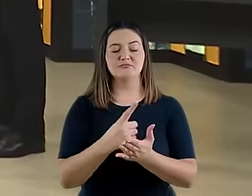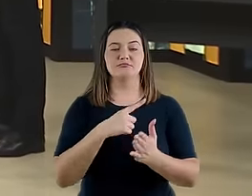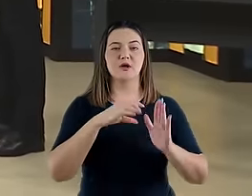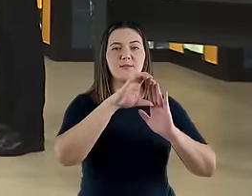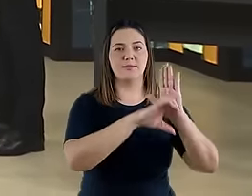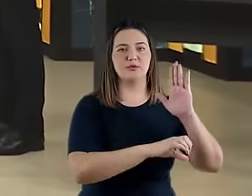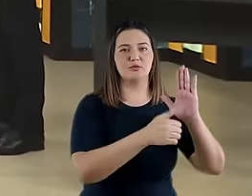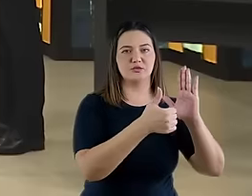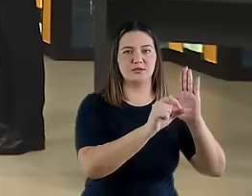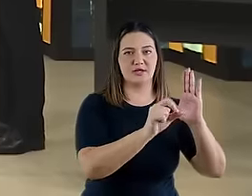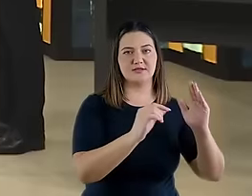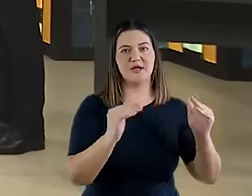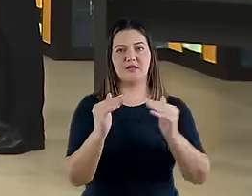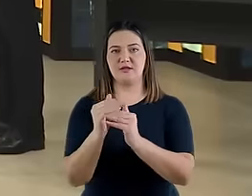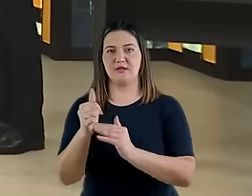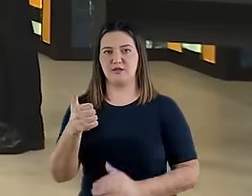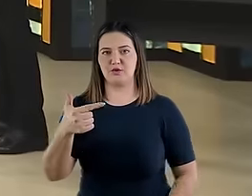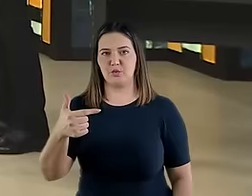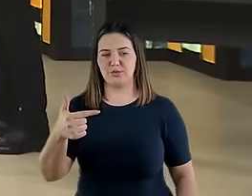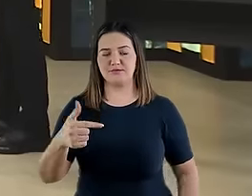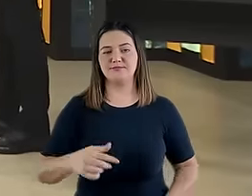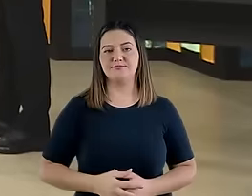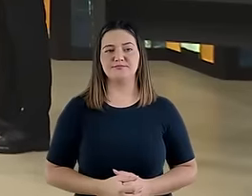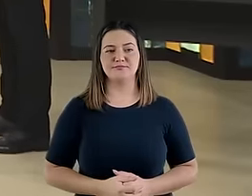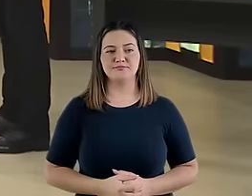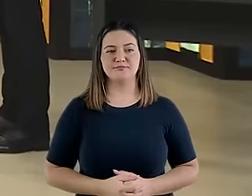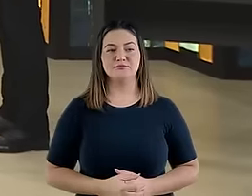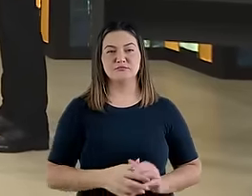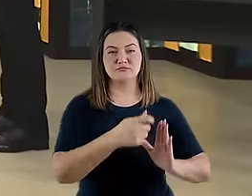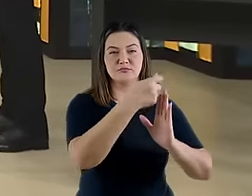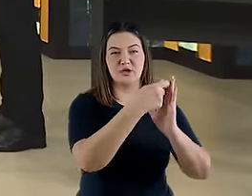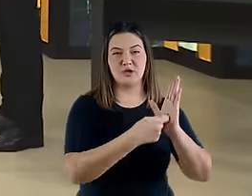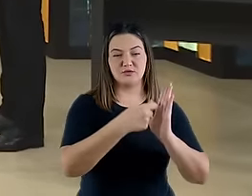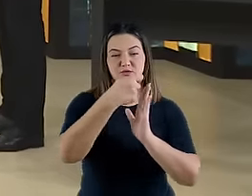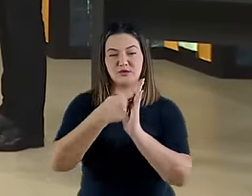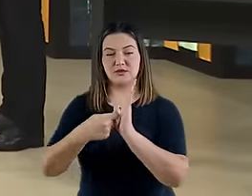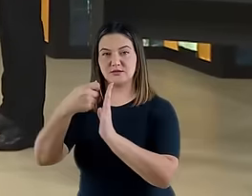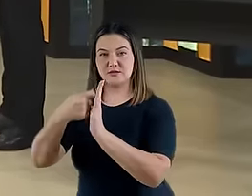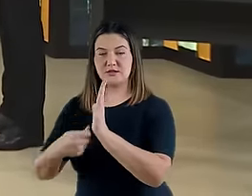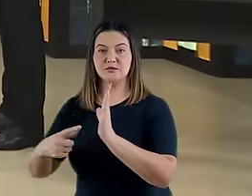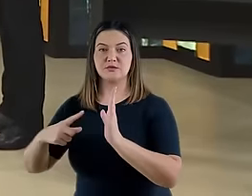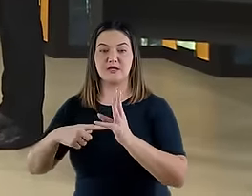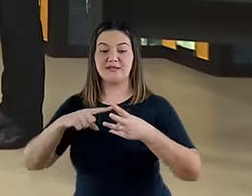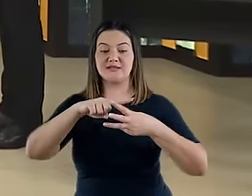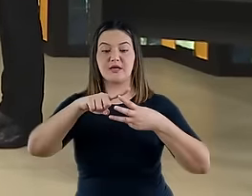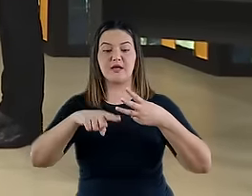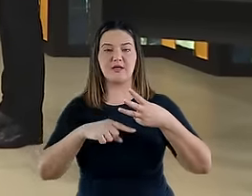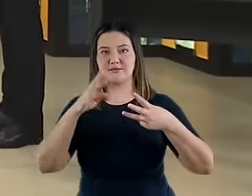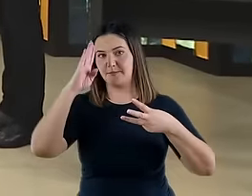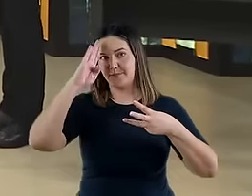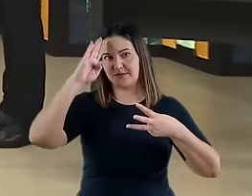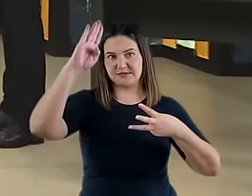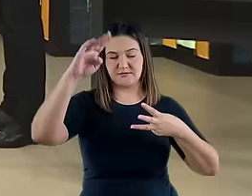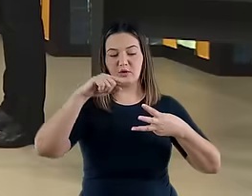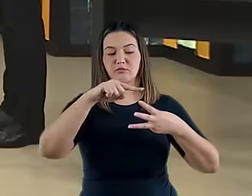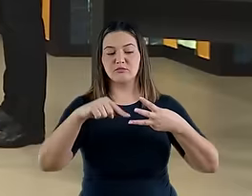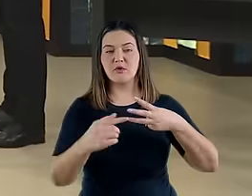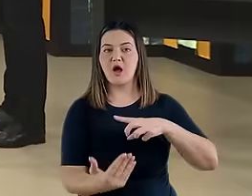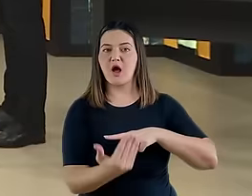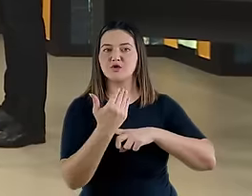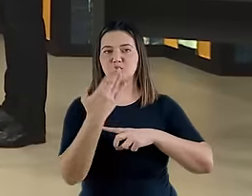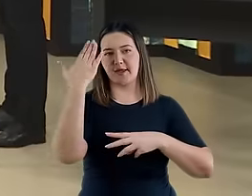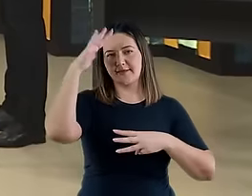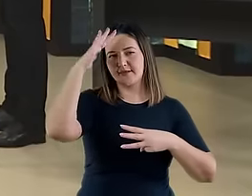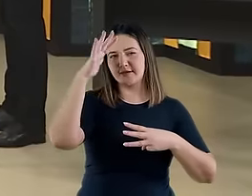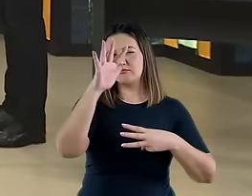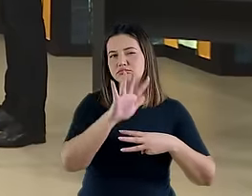o capítulo 10 até o capítulo 12. Esse esboço consiste de três partes principais que nos ajudam a